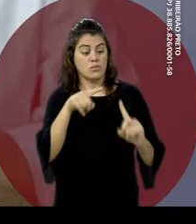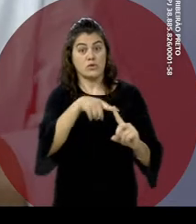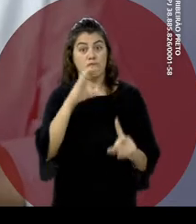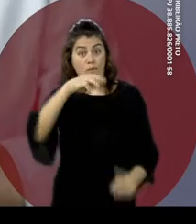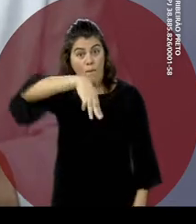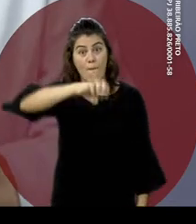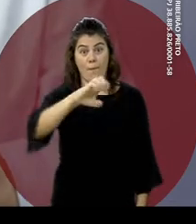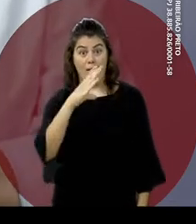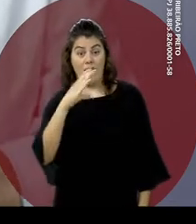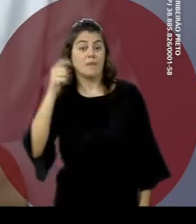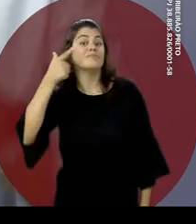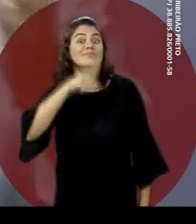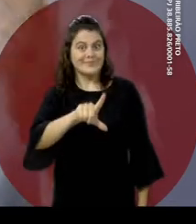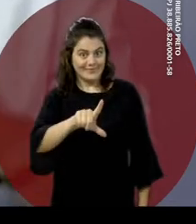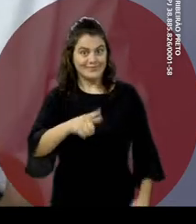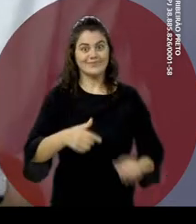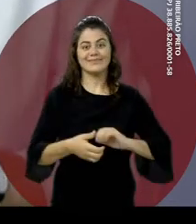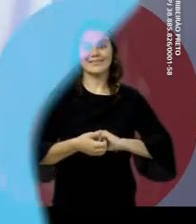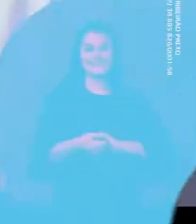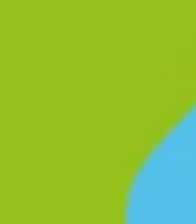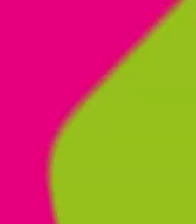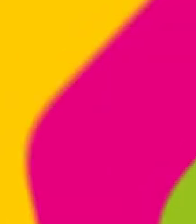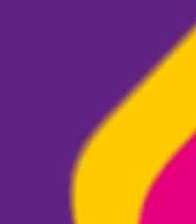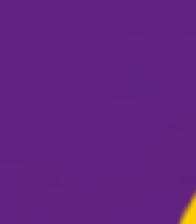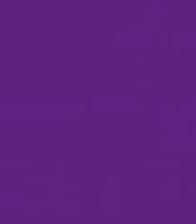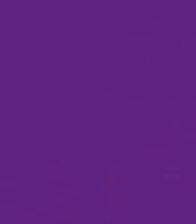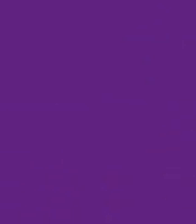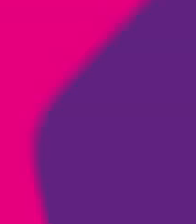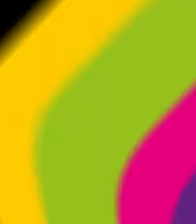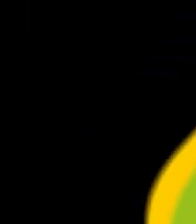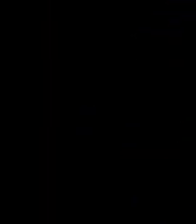tudo isso, peço seu voto, seu apoio. 13!